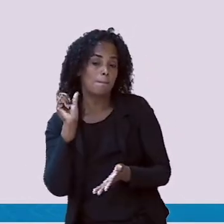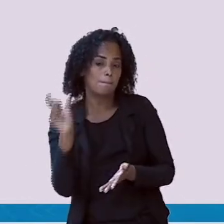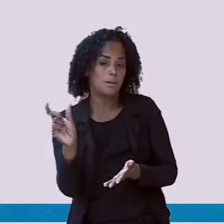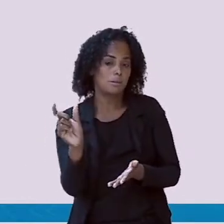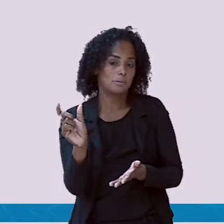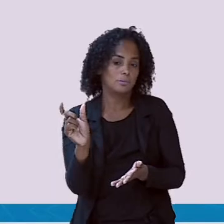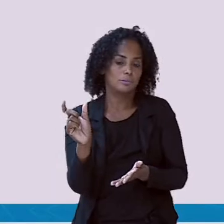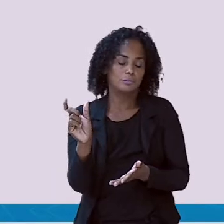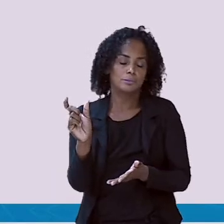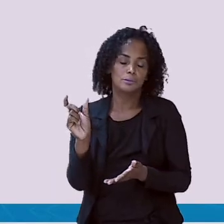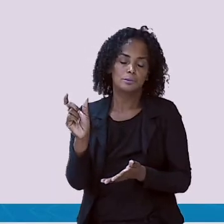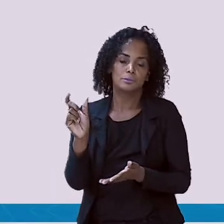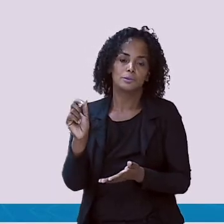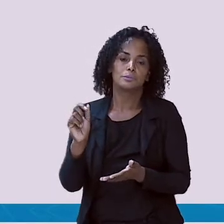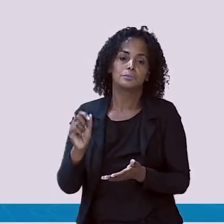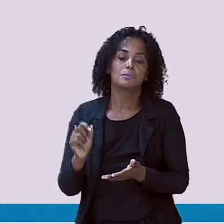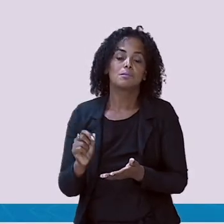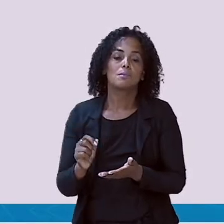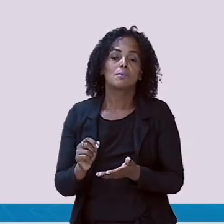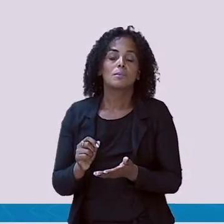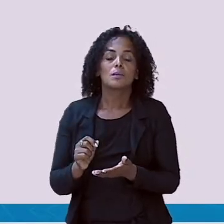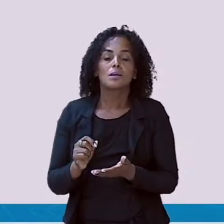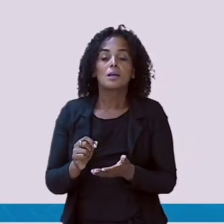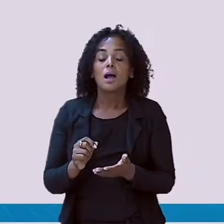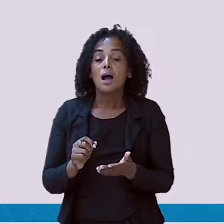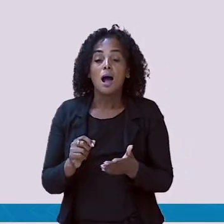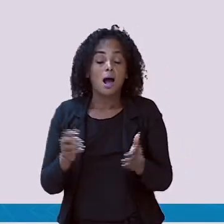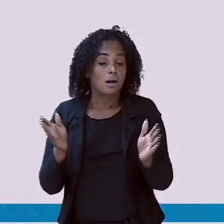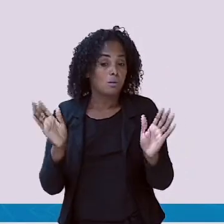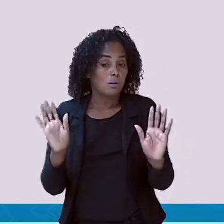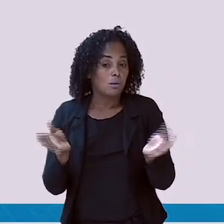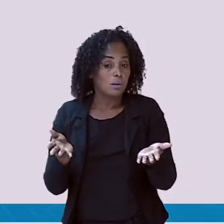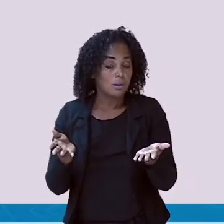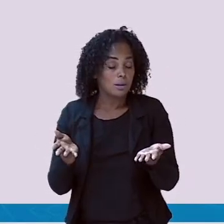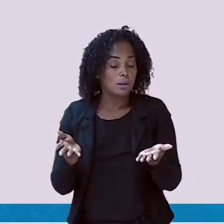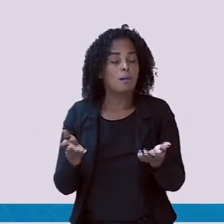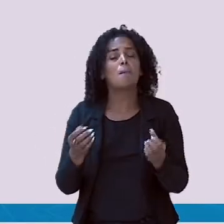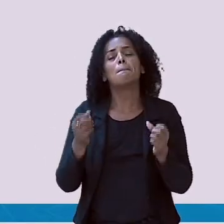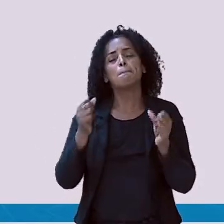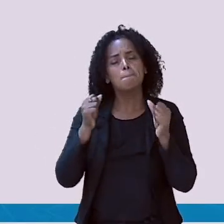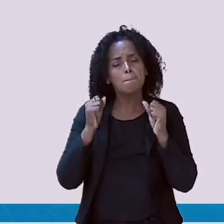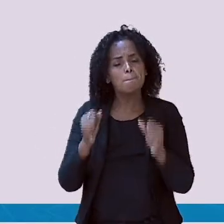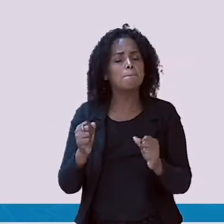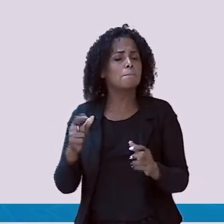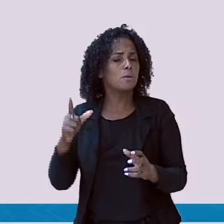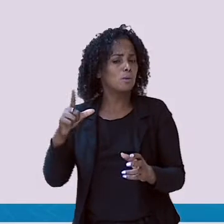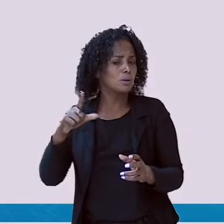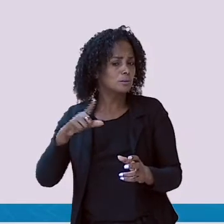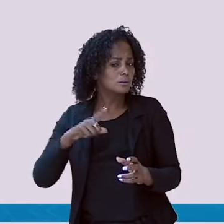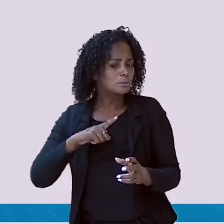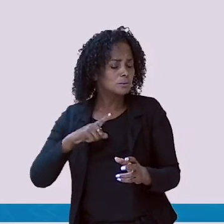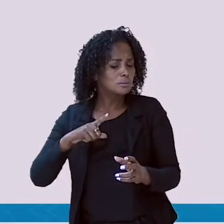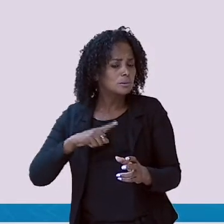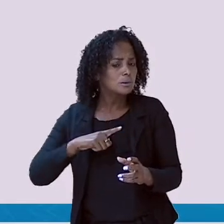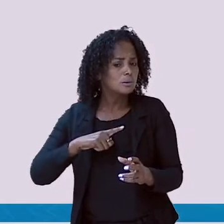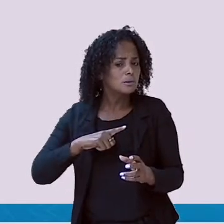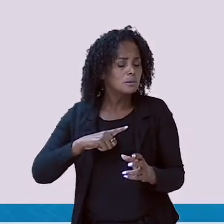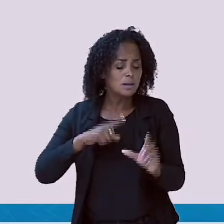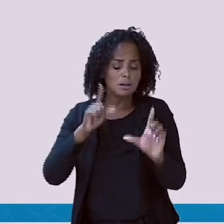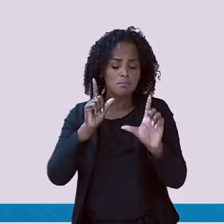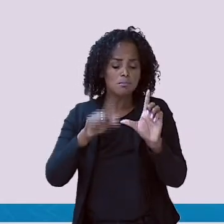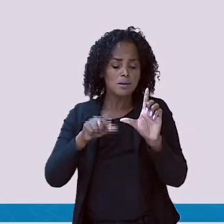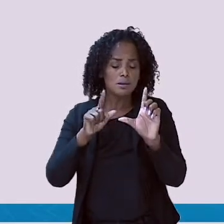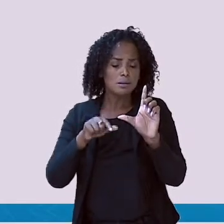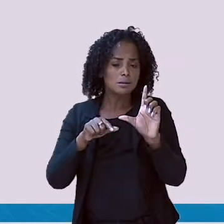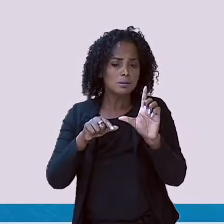Conseguiram Então, vamos continuar. Como eu falei, pode ser que a letra T não esteja no início da